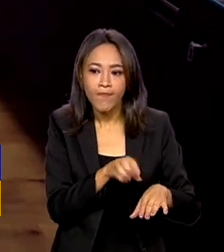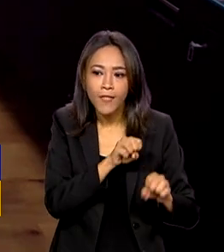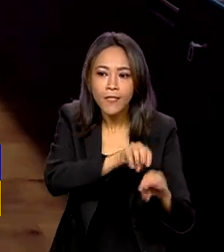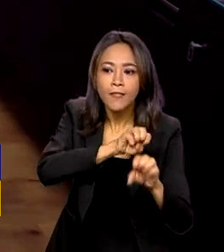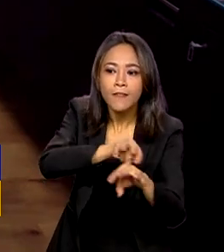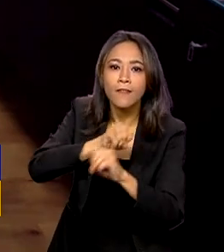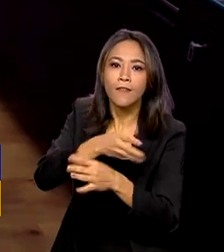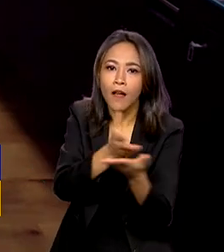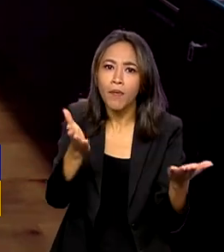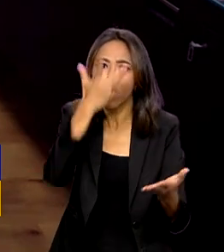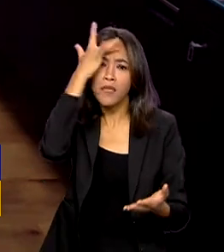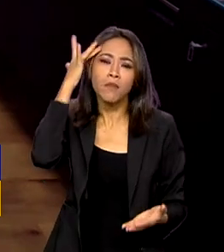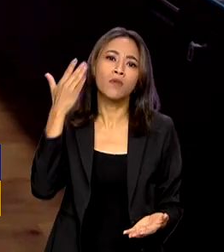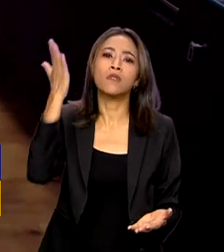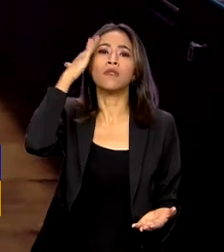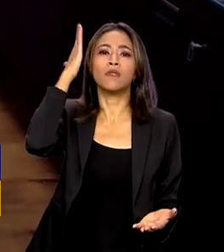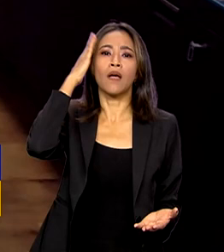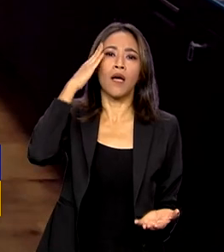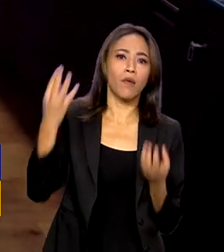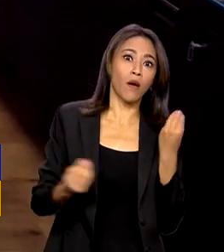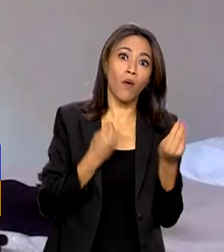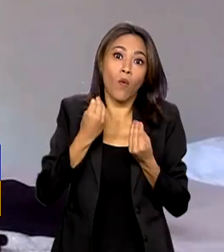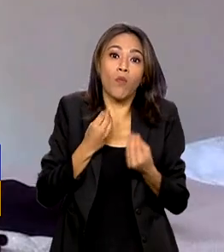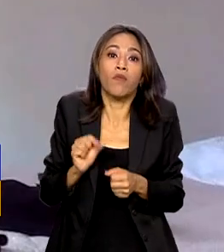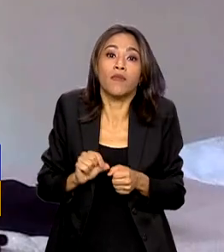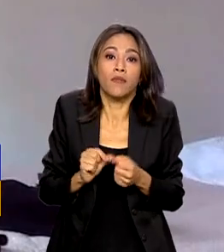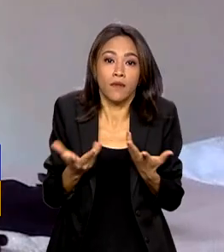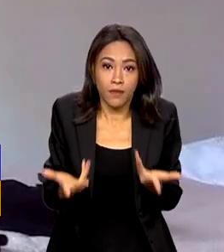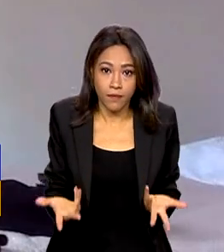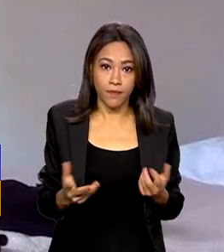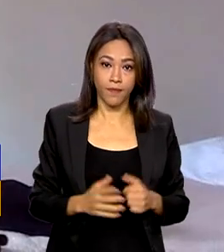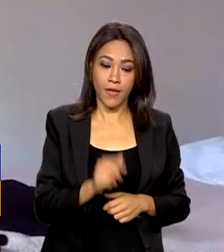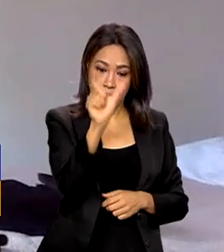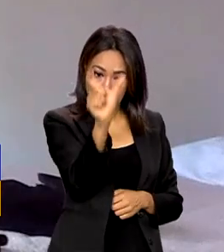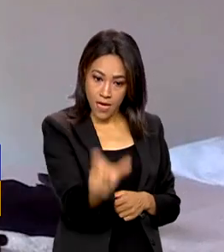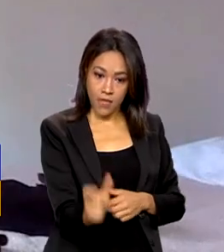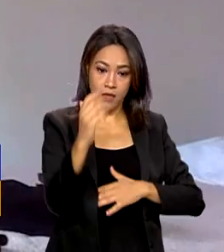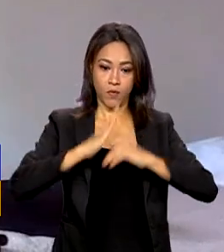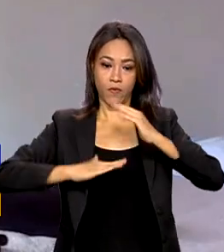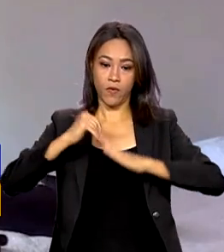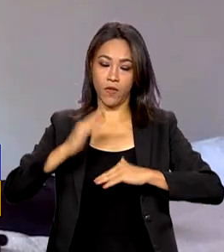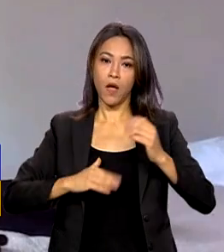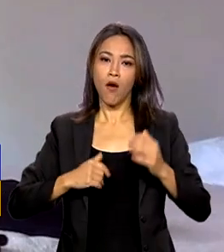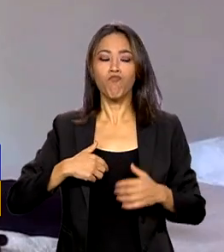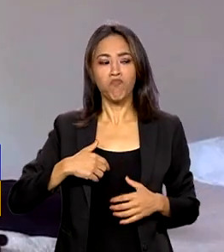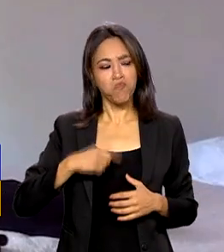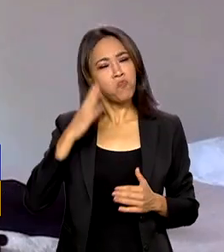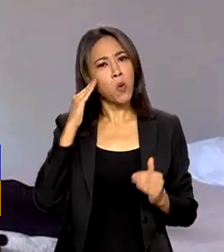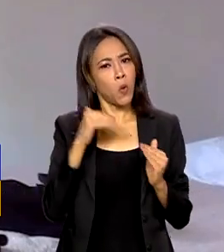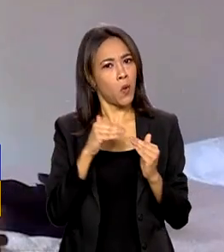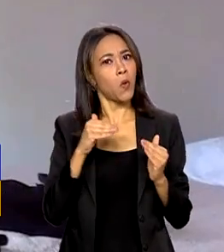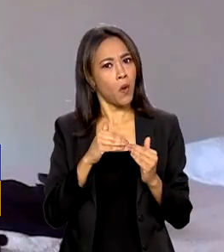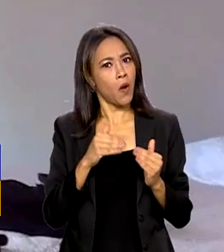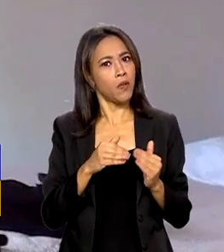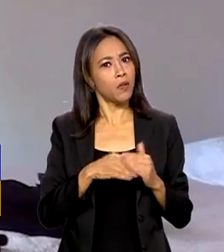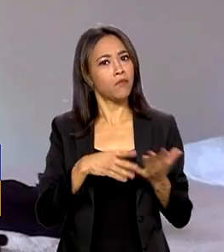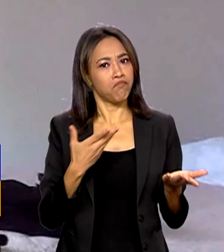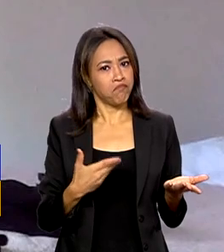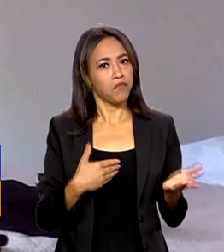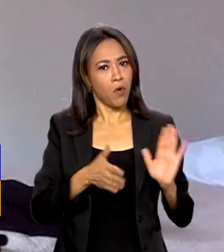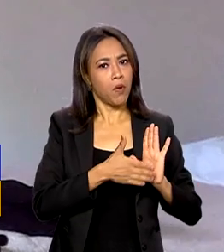pessoas estejam habilitadas a tomar as primeiras medidas. Este especialista aprova a medida do governo federal.